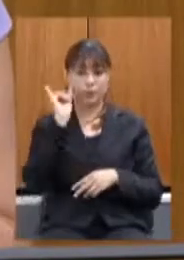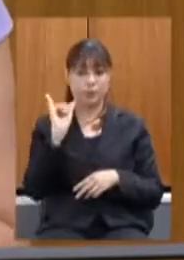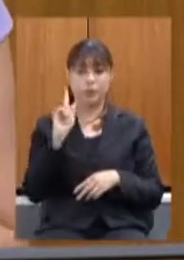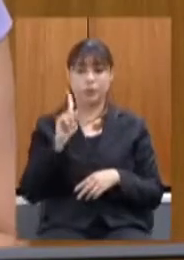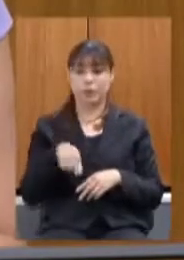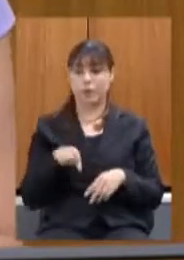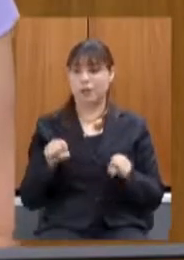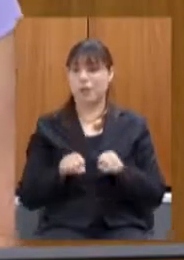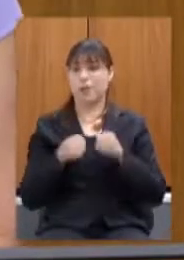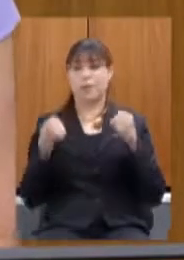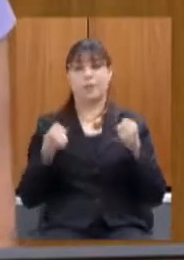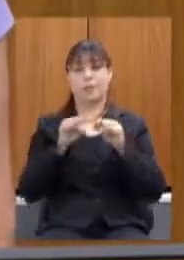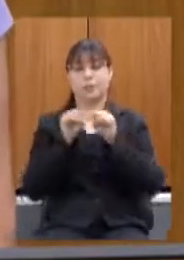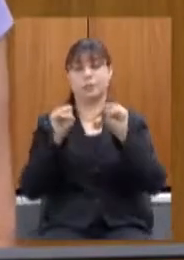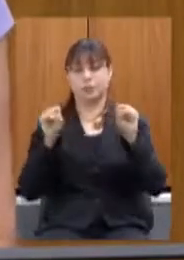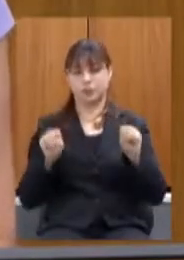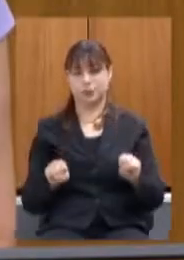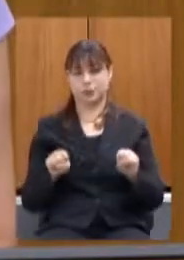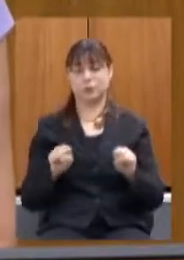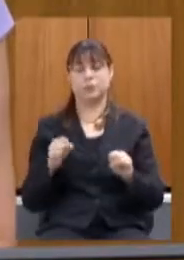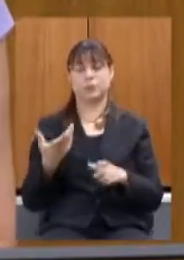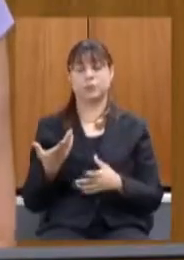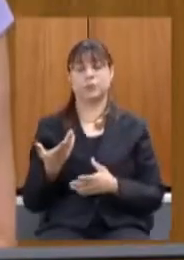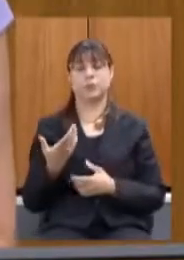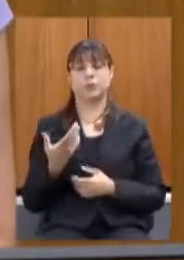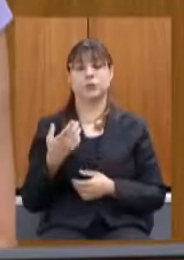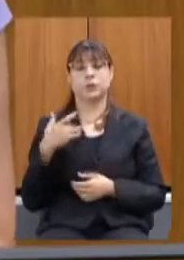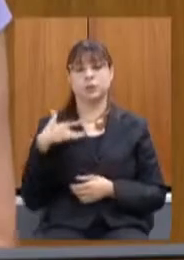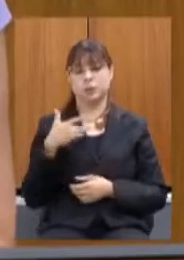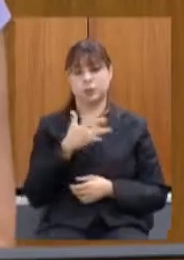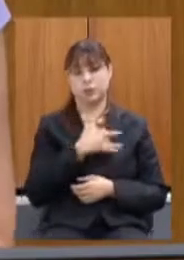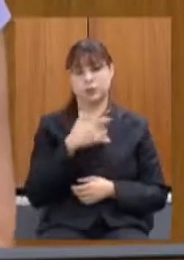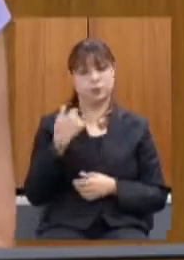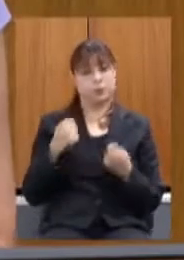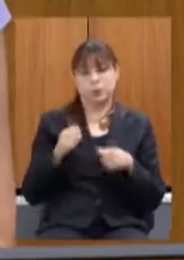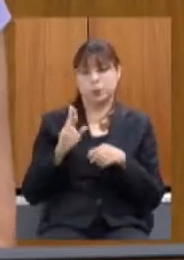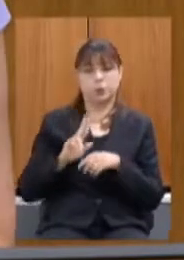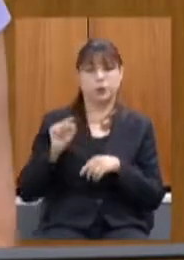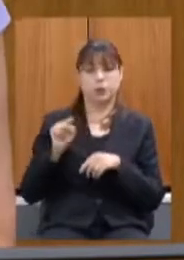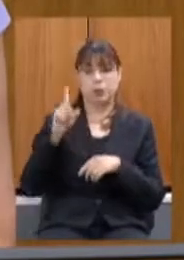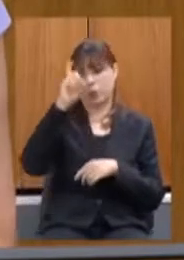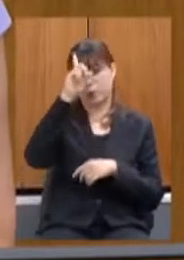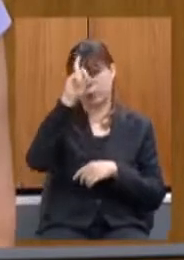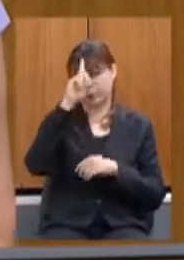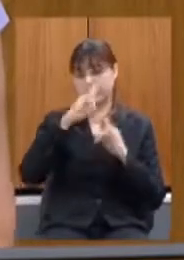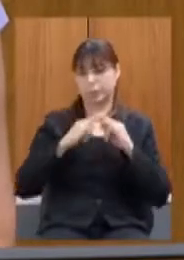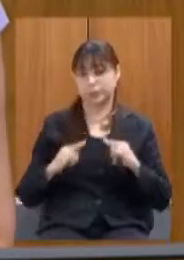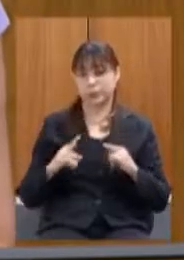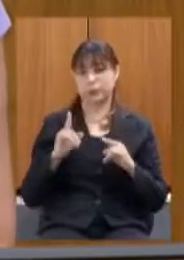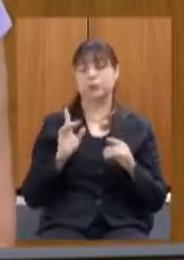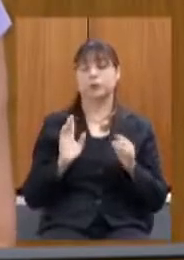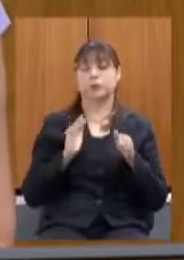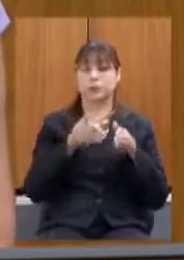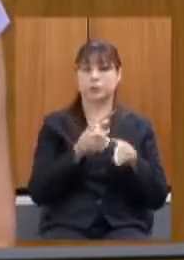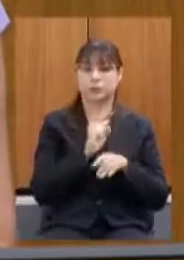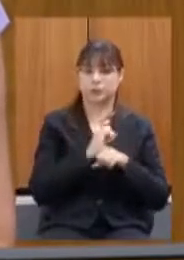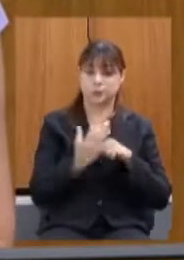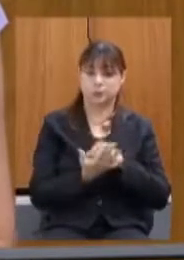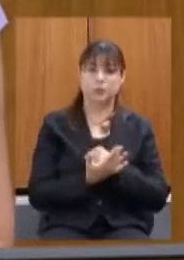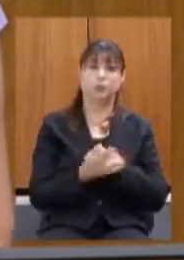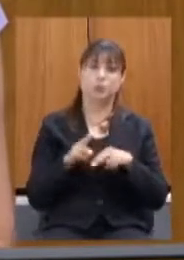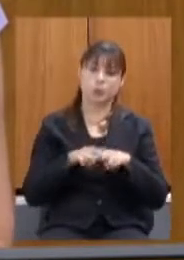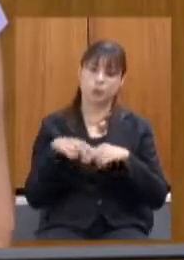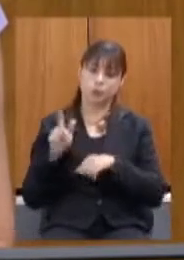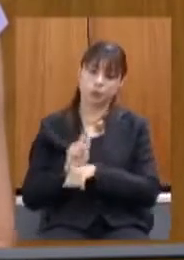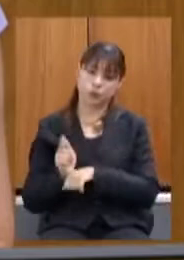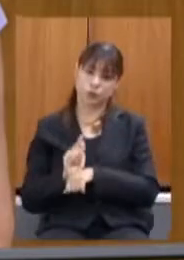saúde não sendo necessária a utilização desse hospital de campanha tudo isso passa por uma gestão responsável eficiente e que tem o foco